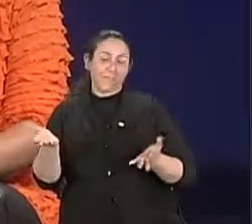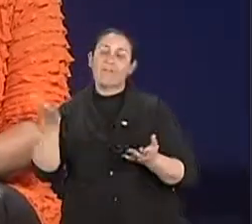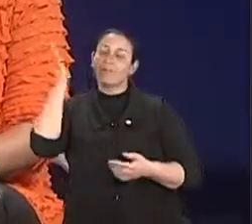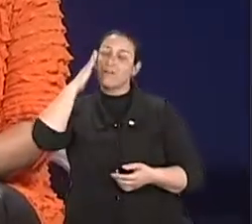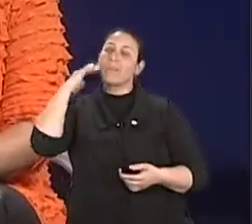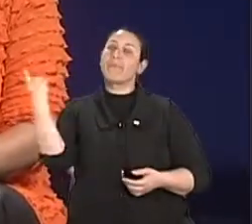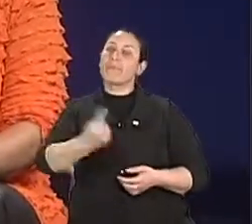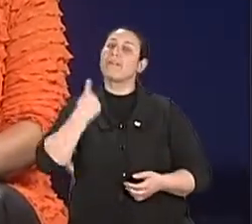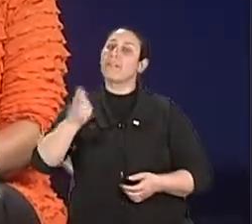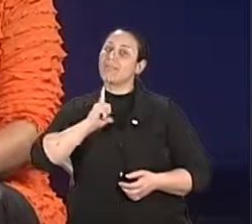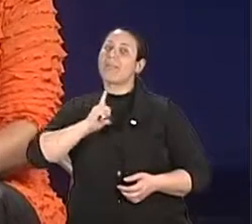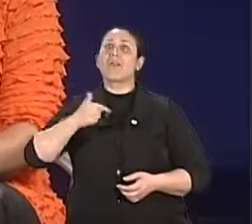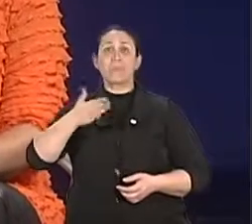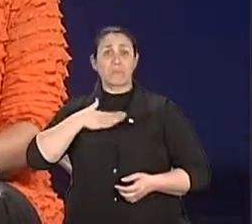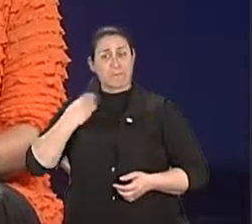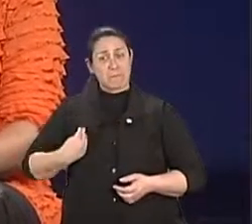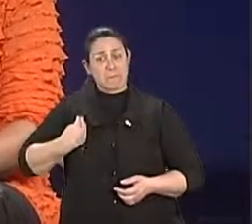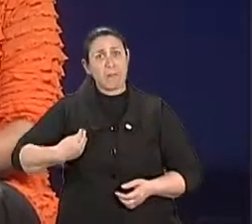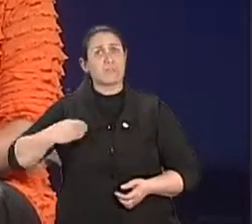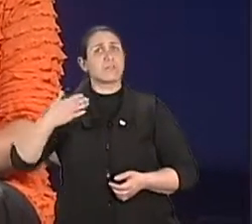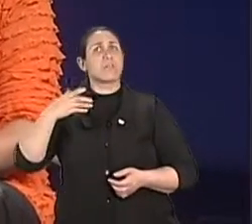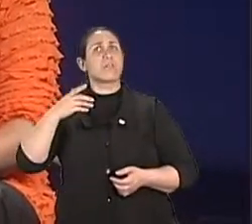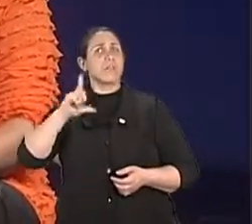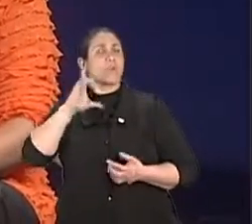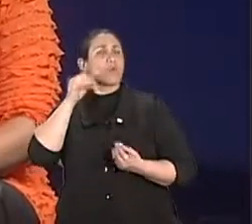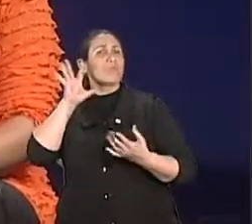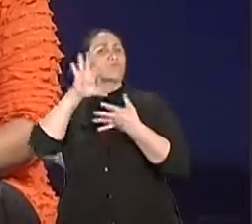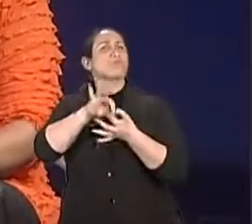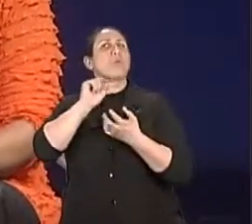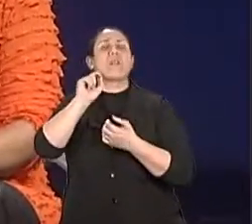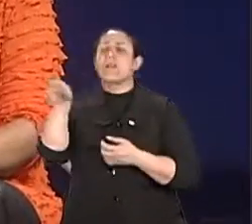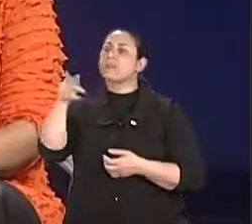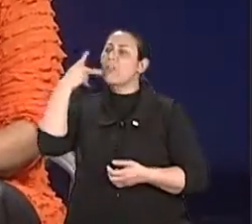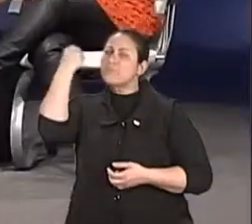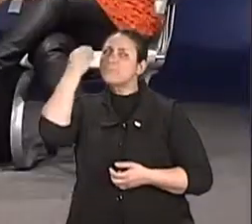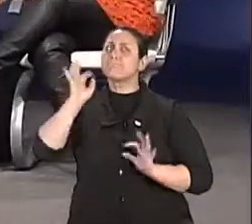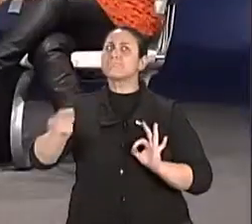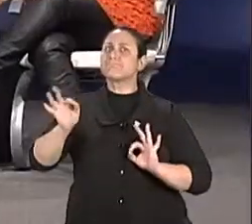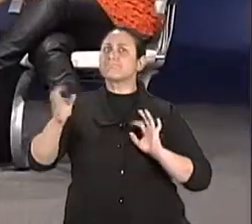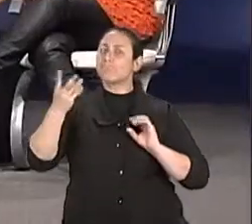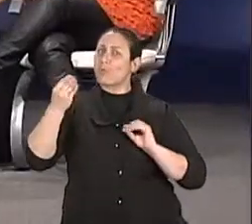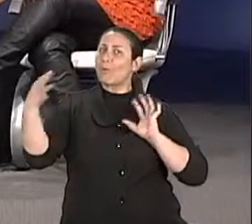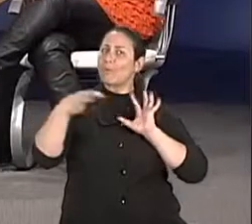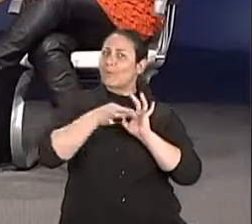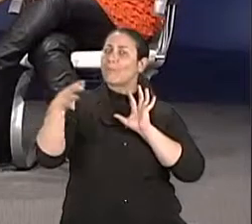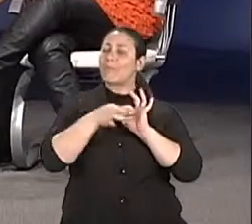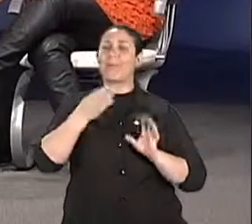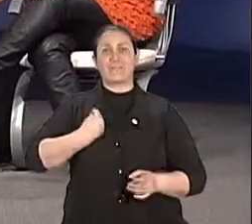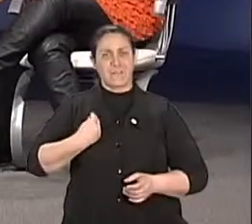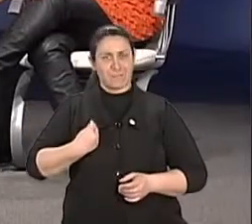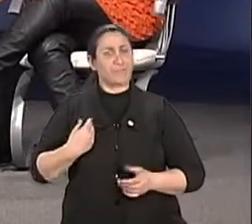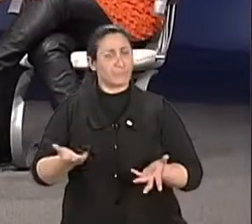que as nossas vivências têm muito a ver com o que a gente está falando aqui, né? Sônia, eu deixei em suspenso aquela